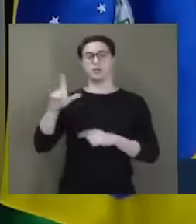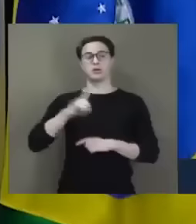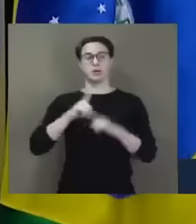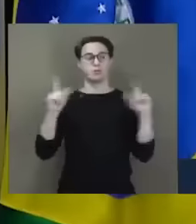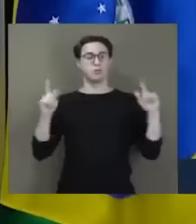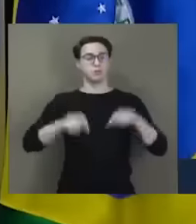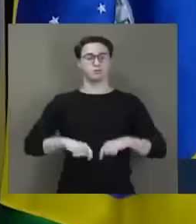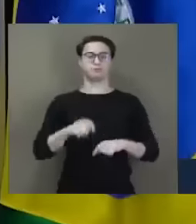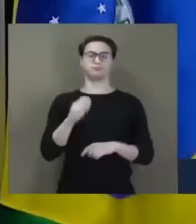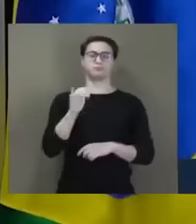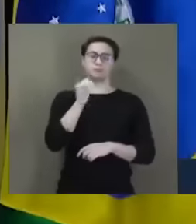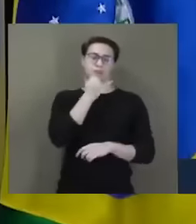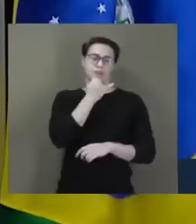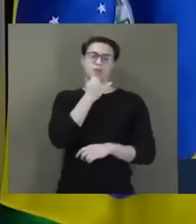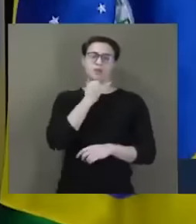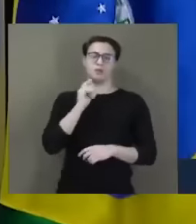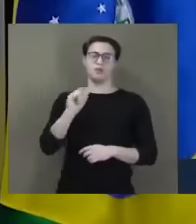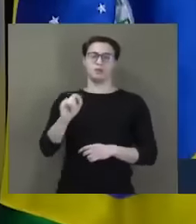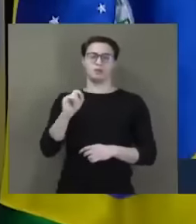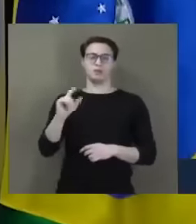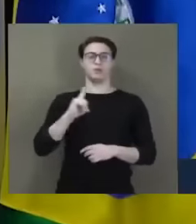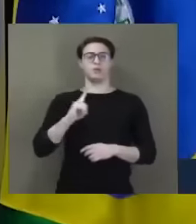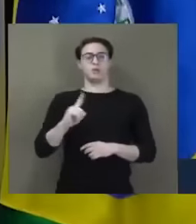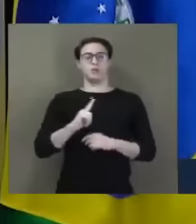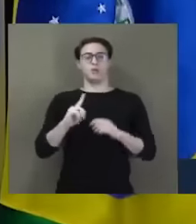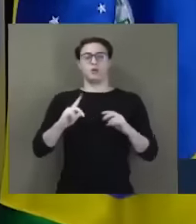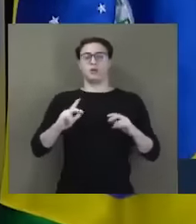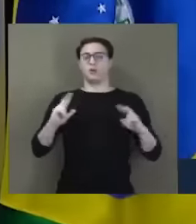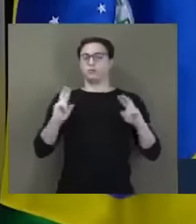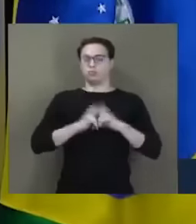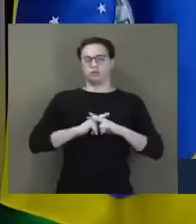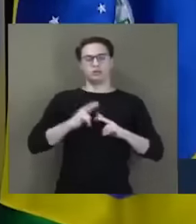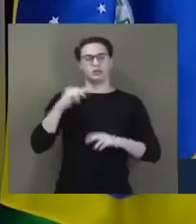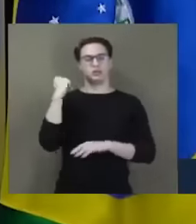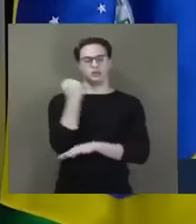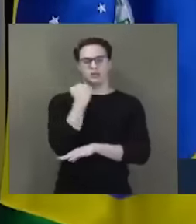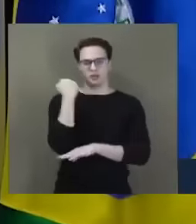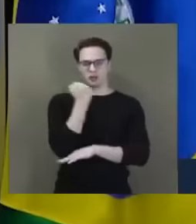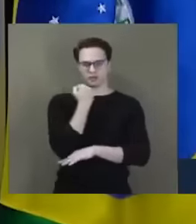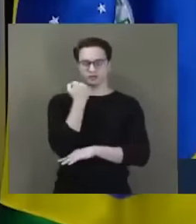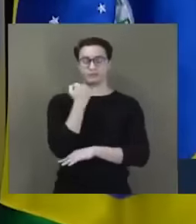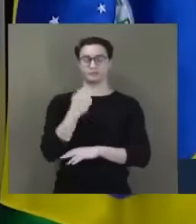lamentável de um confronto de gravíssimas consequências.